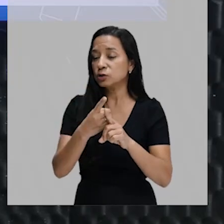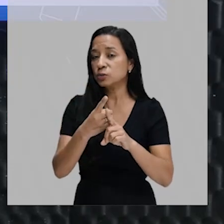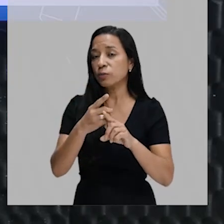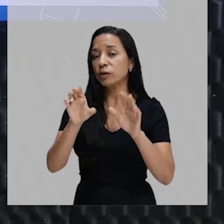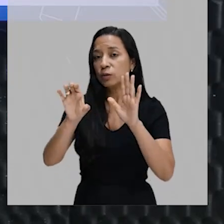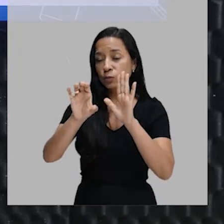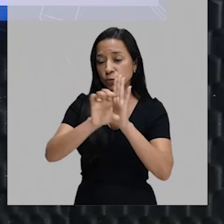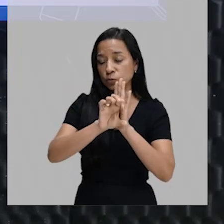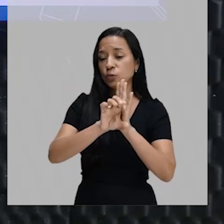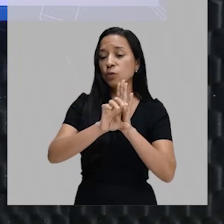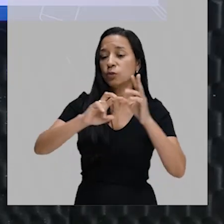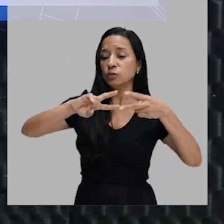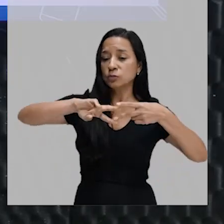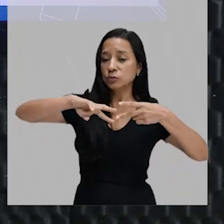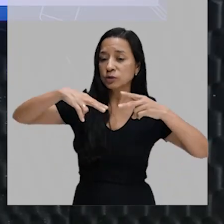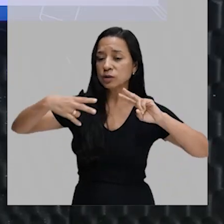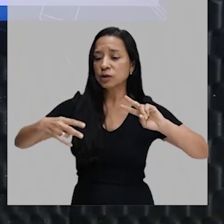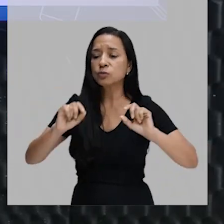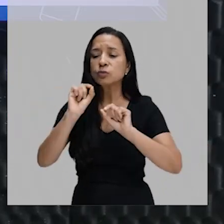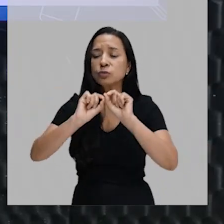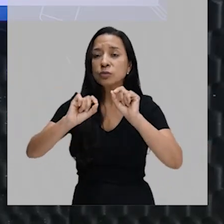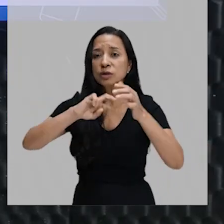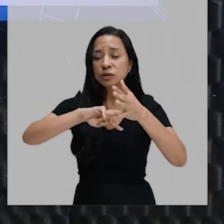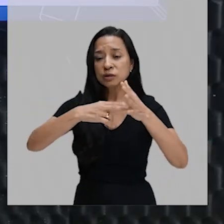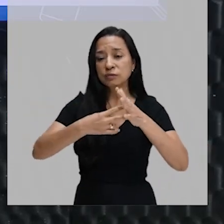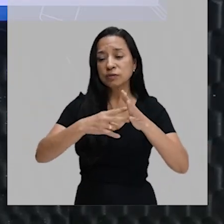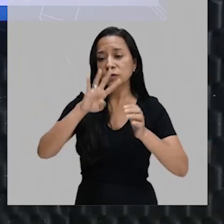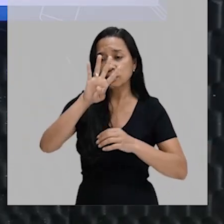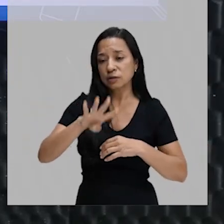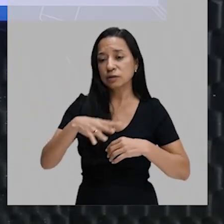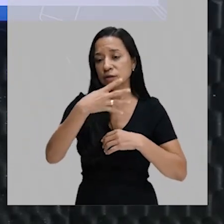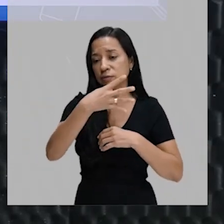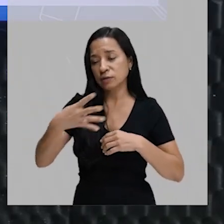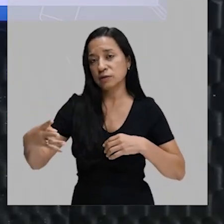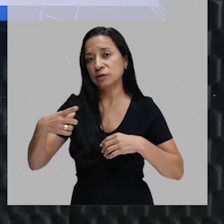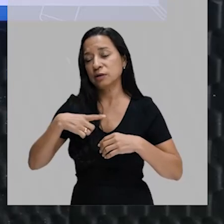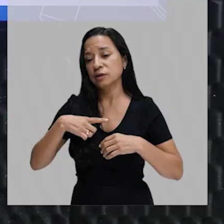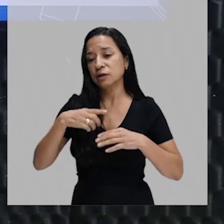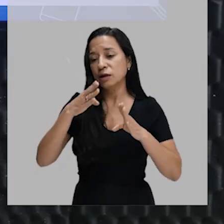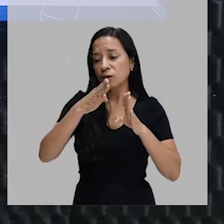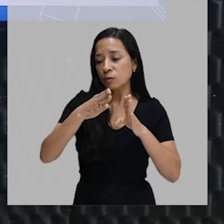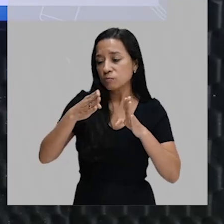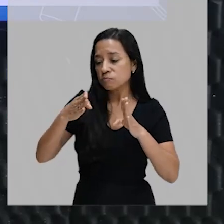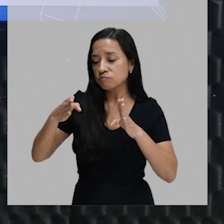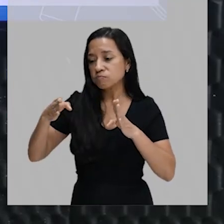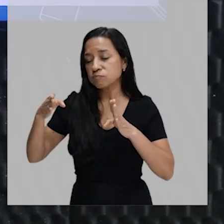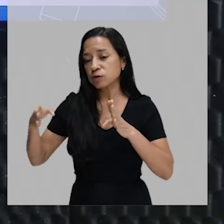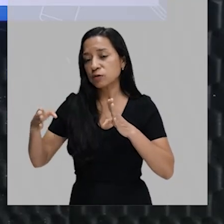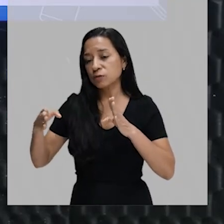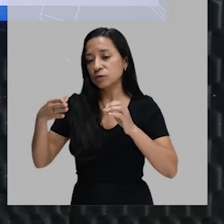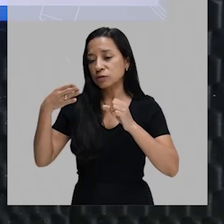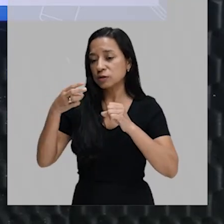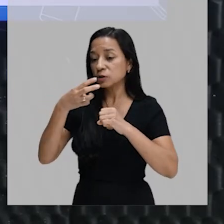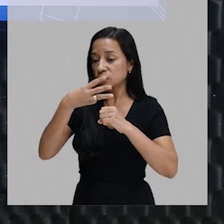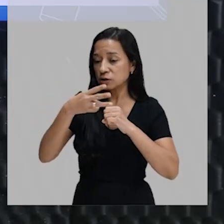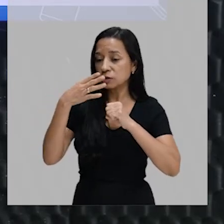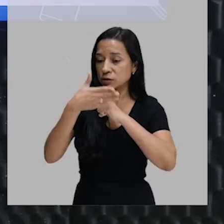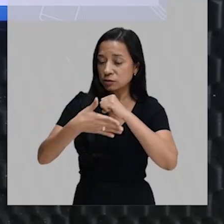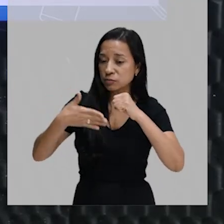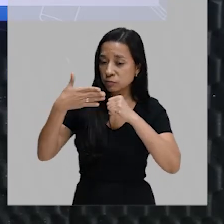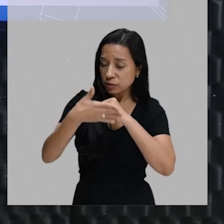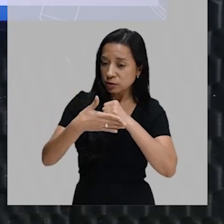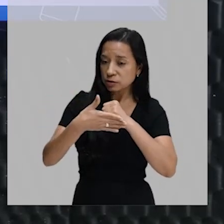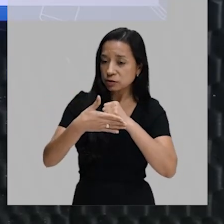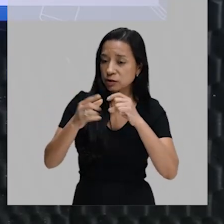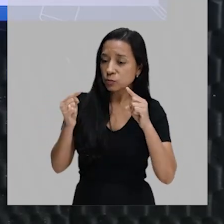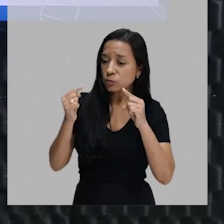código genético? É aquela tabelinha que contém as sequências de três bases nitrogenadas que correspondem,